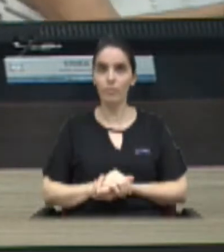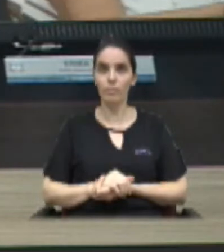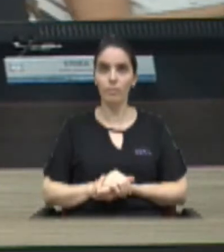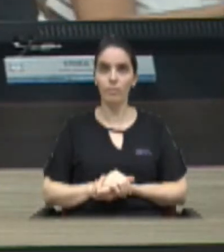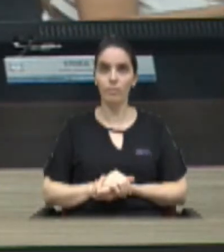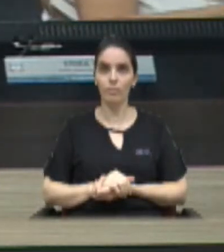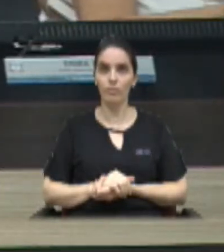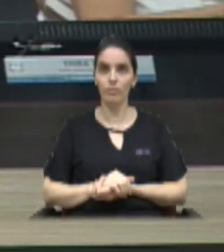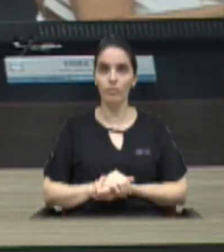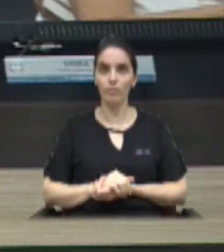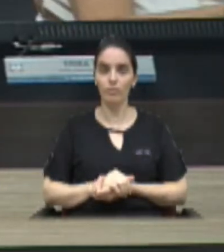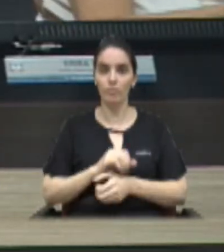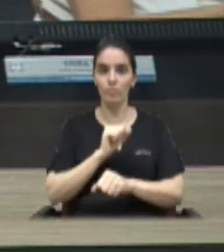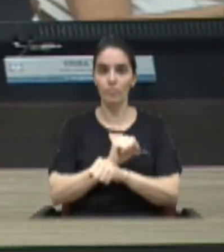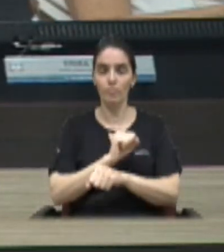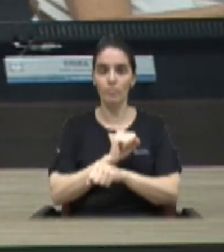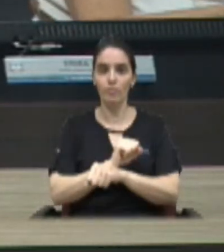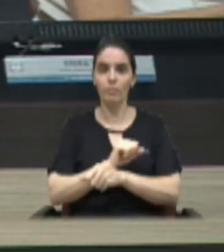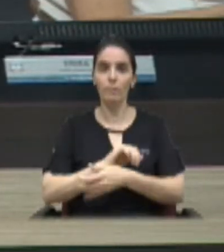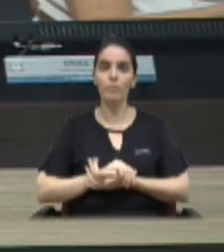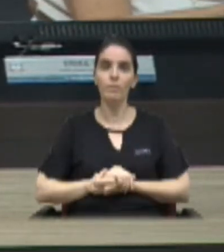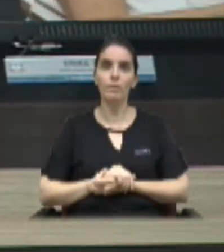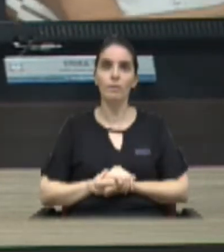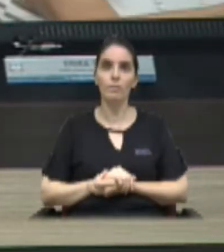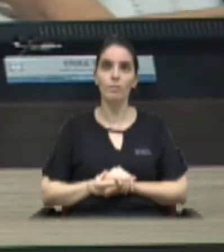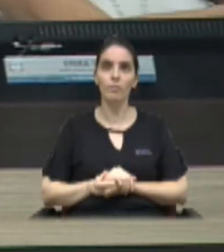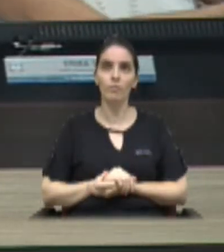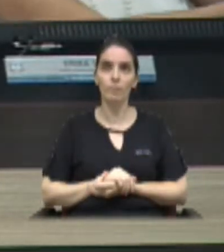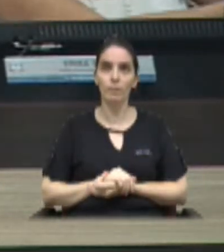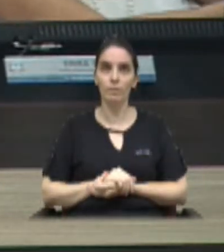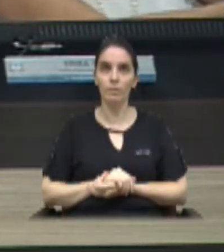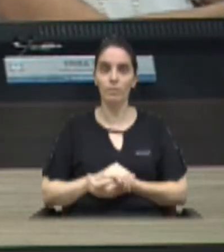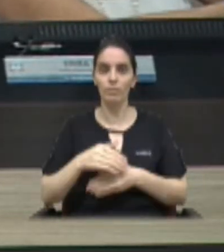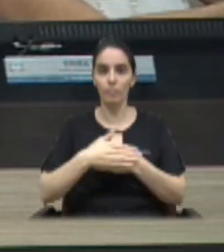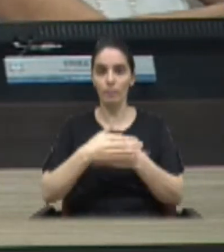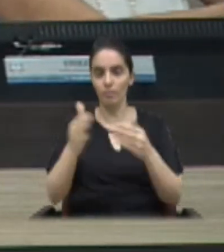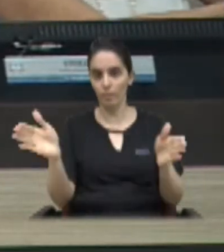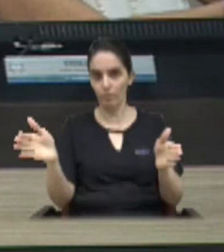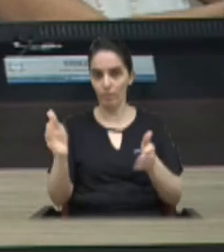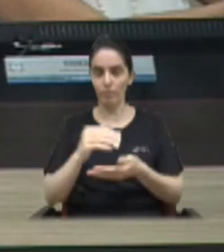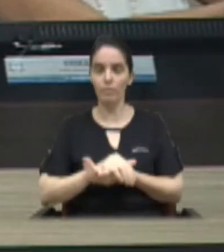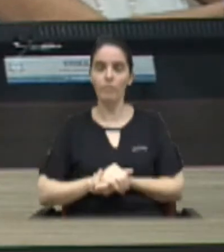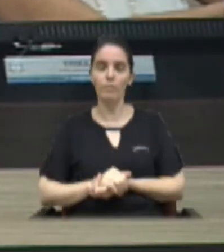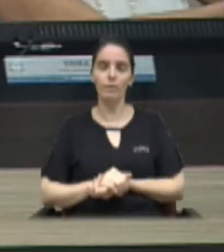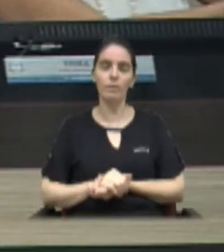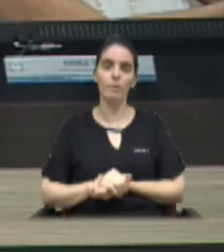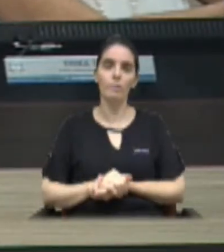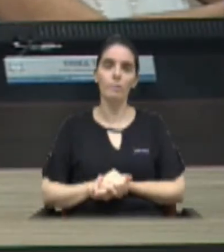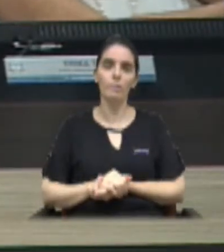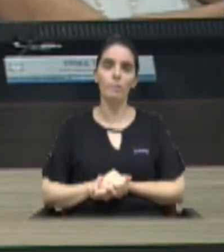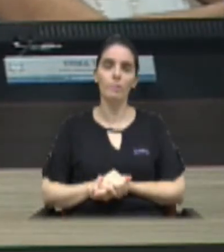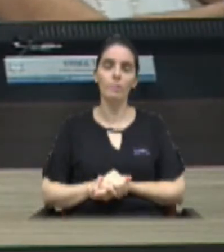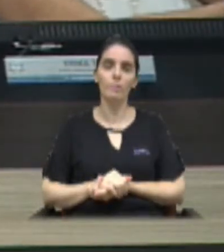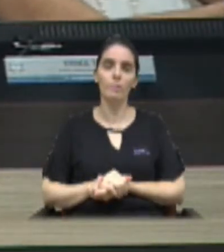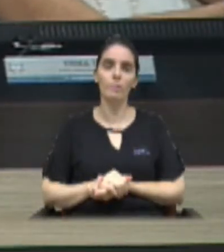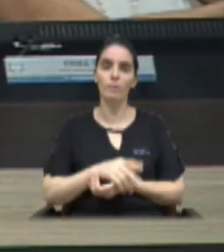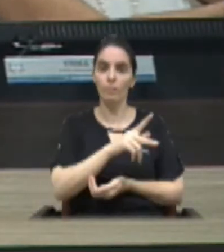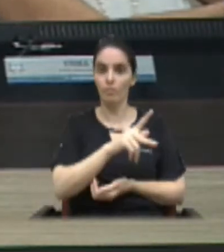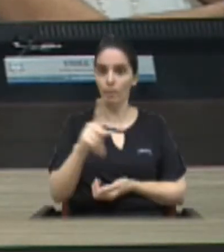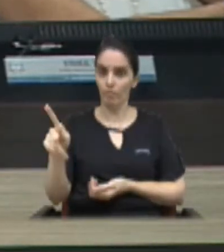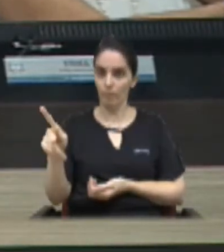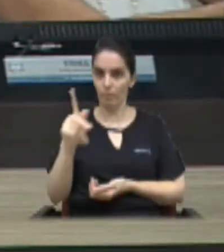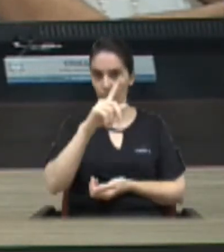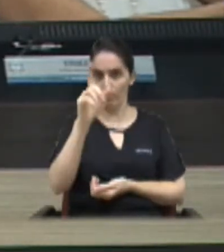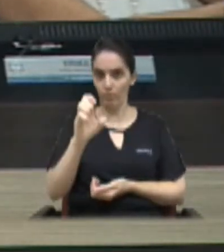a sessão está suspensa há requerimento a ser lido senhor presidente requerimento requerimos a presidência da mesa